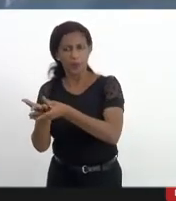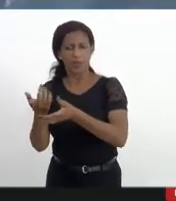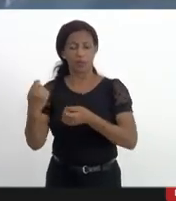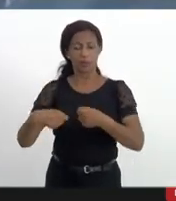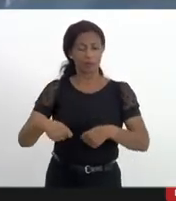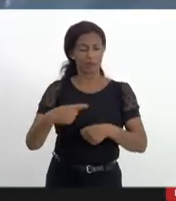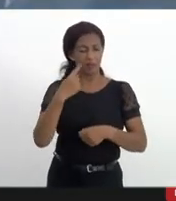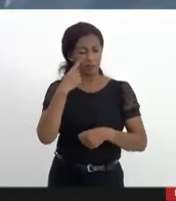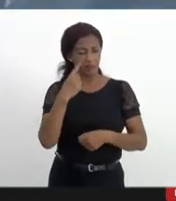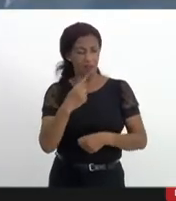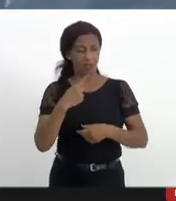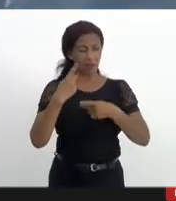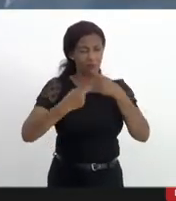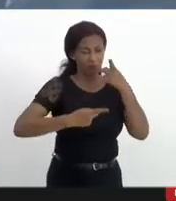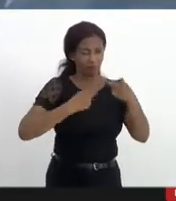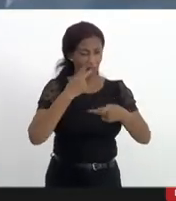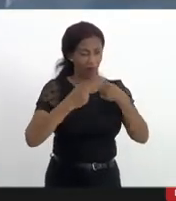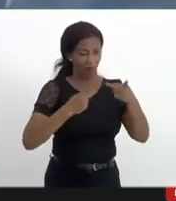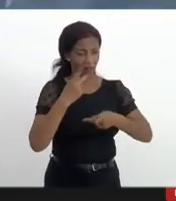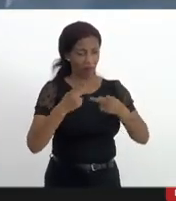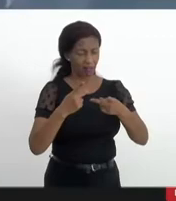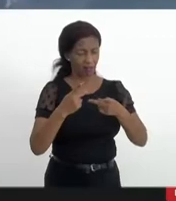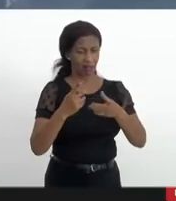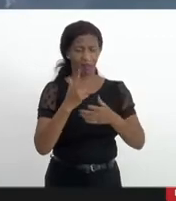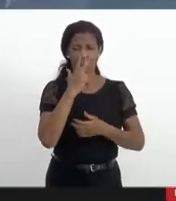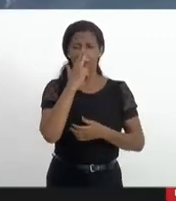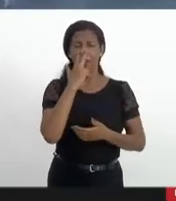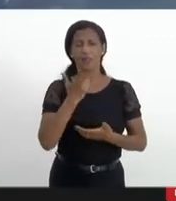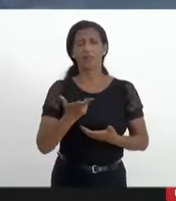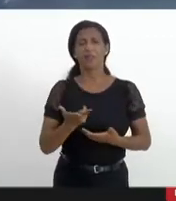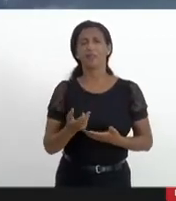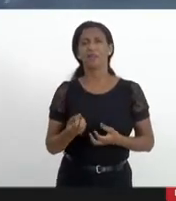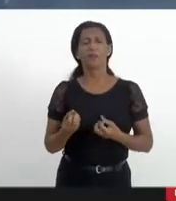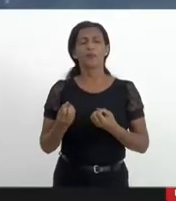fala não gerou, por exemplo,